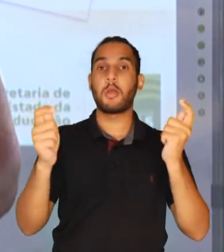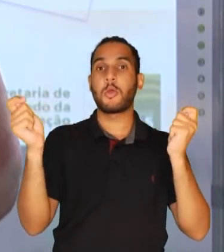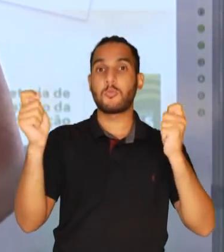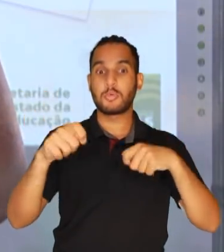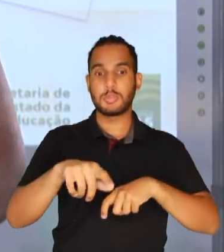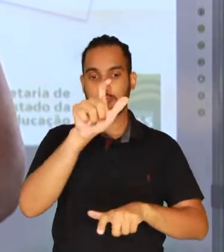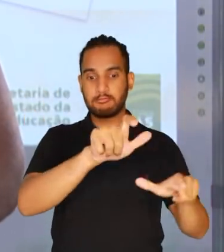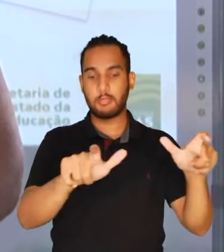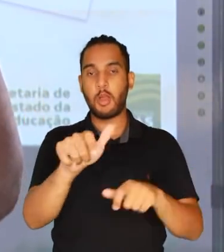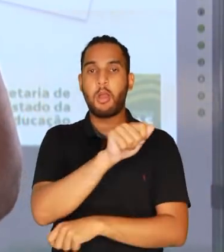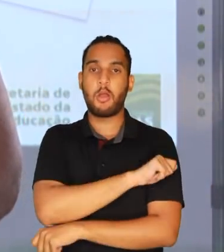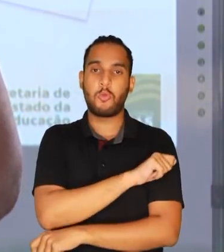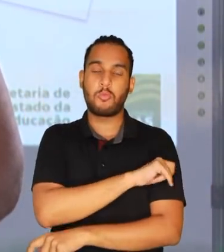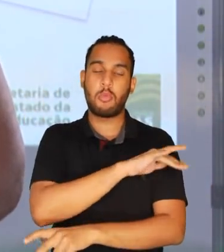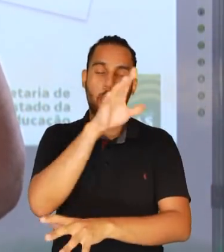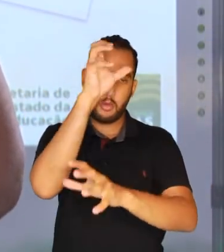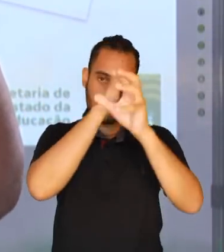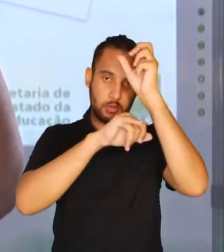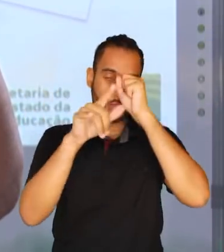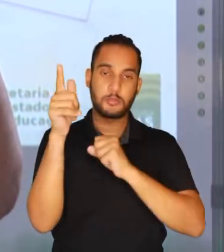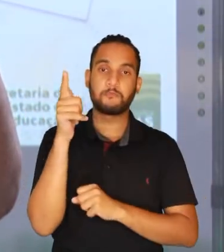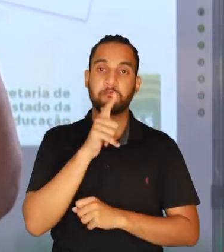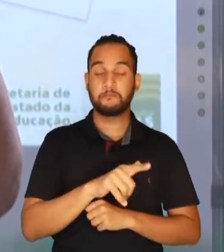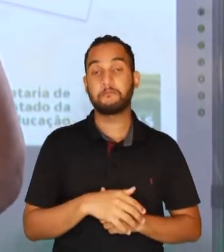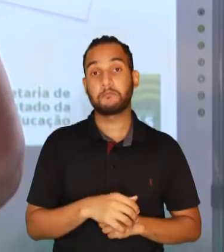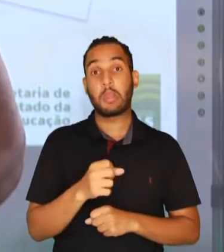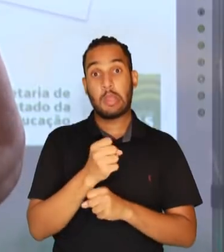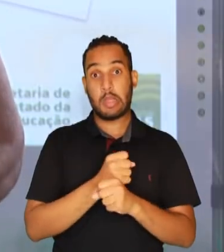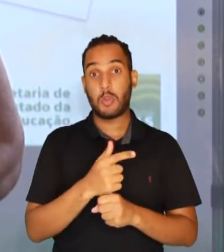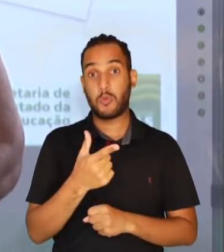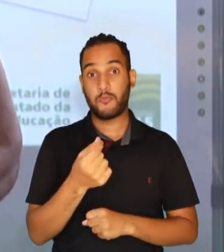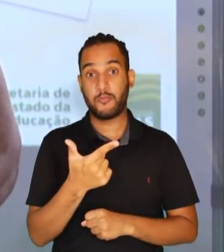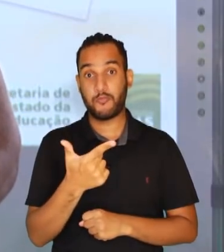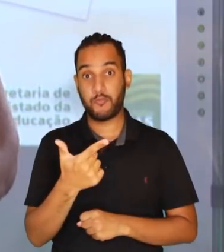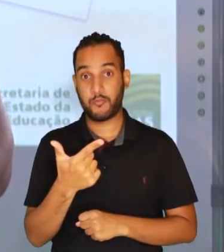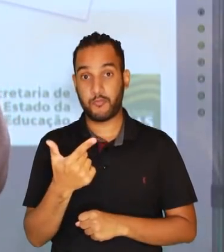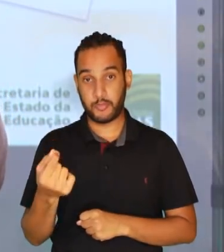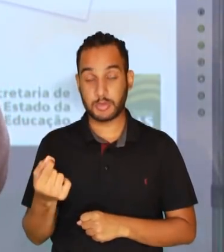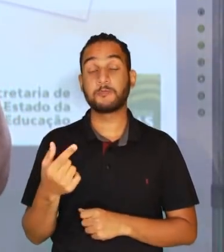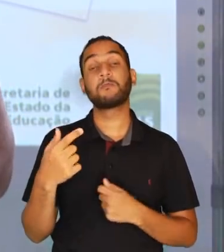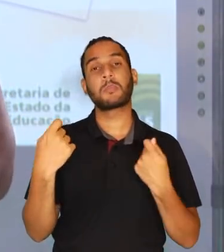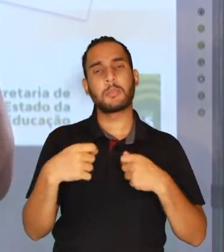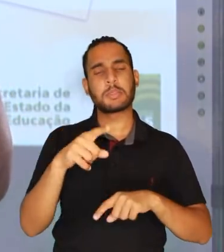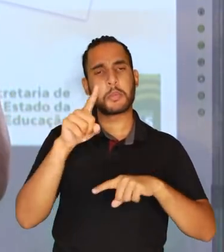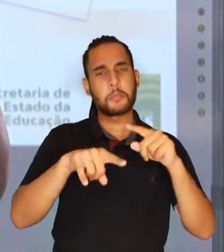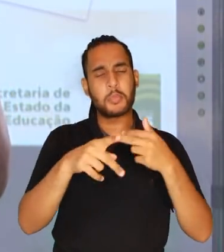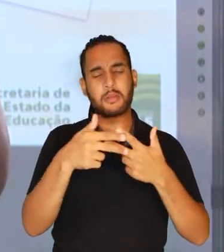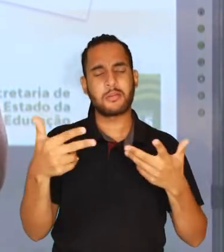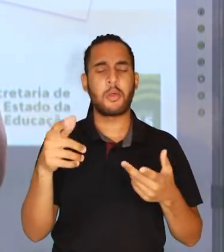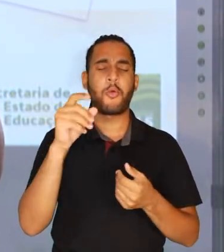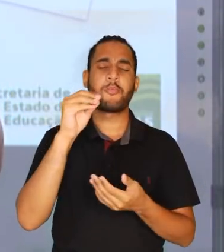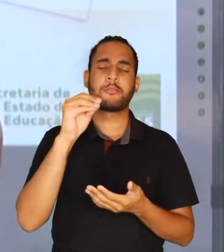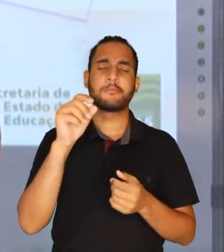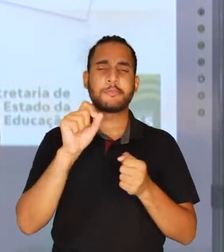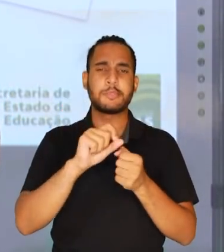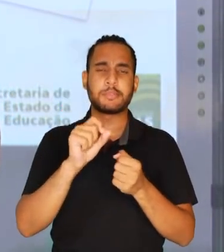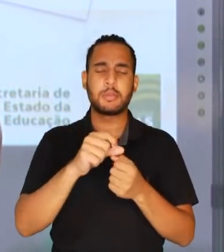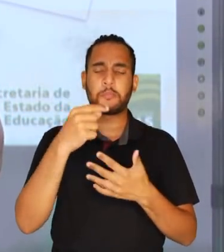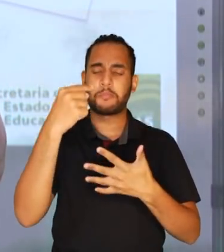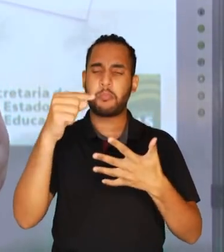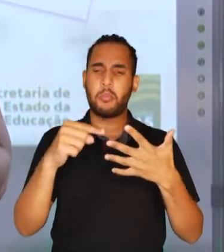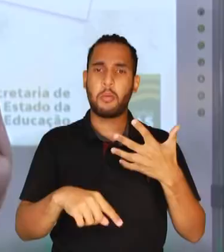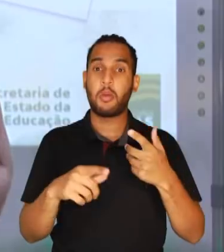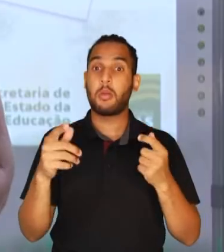ensino-aprendizado dos estudantes. Em 2020, foi preciso uma grande produção de materiais para atender às